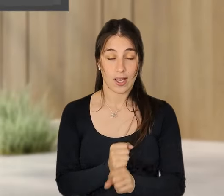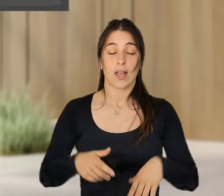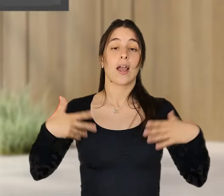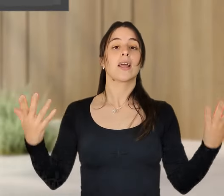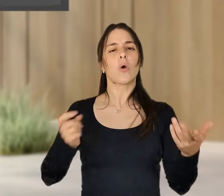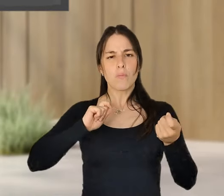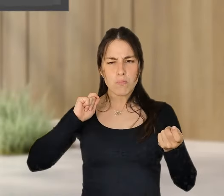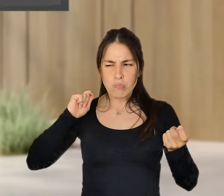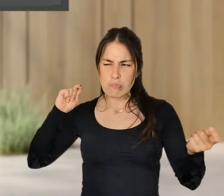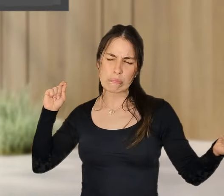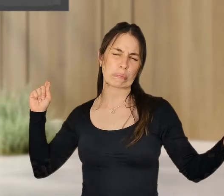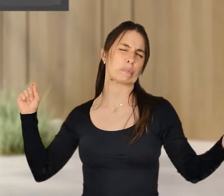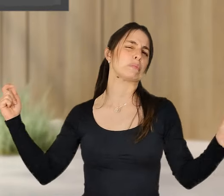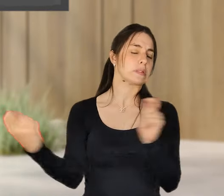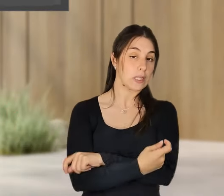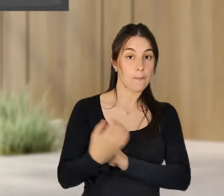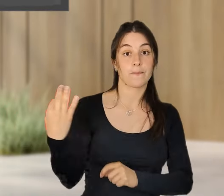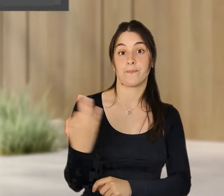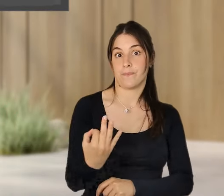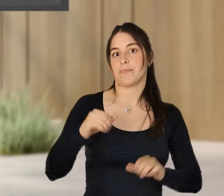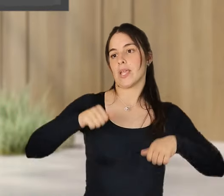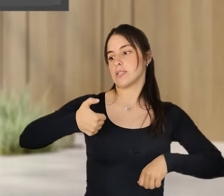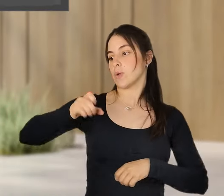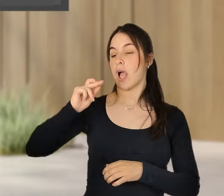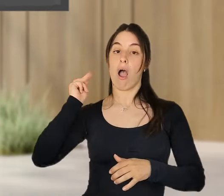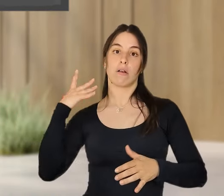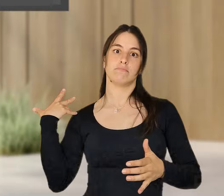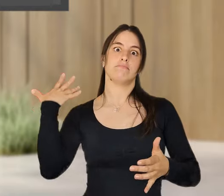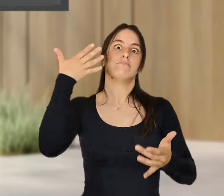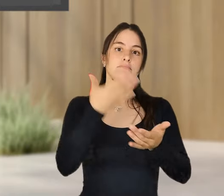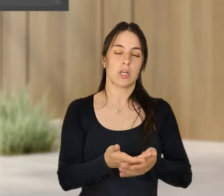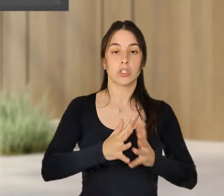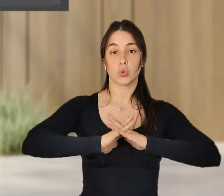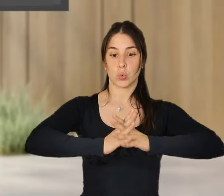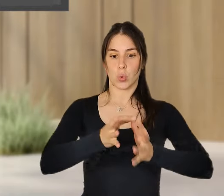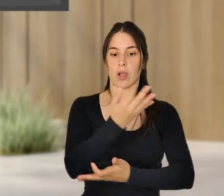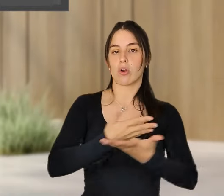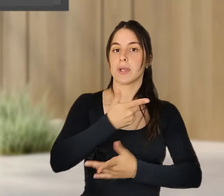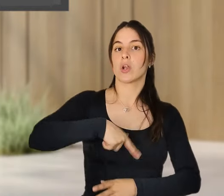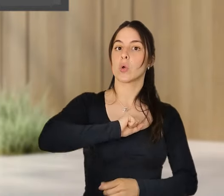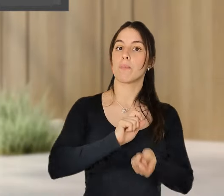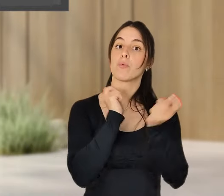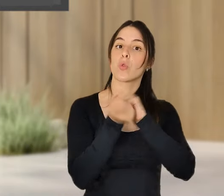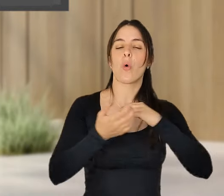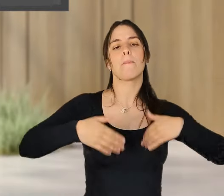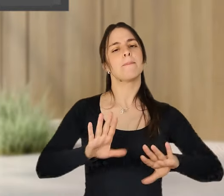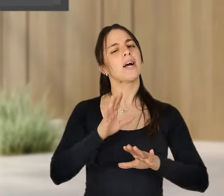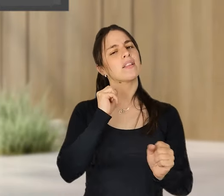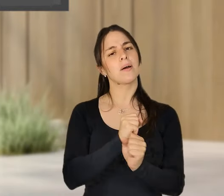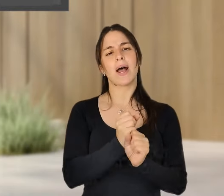houve mudanças enormes estruturais na nossa economia, mas nós não adaptámos a forma de trabalhar